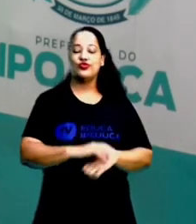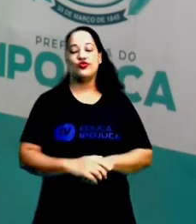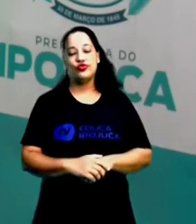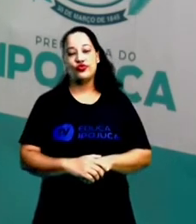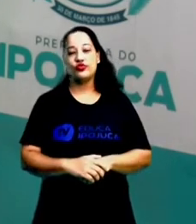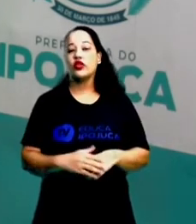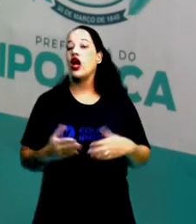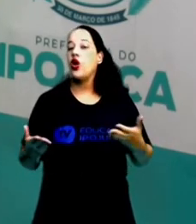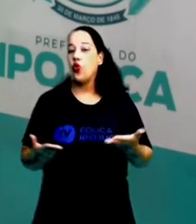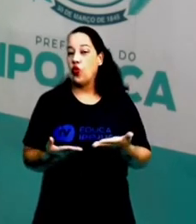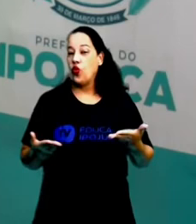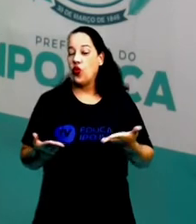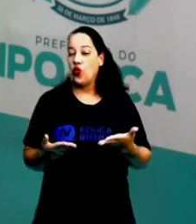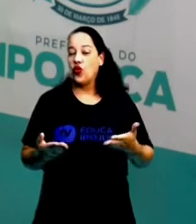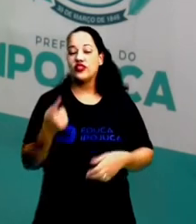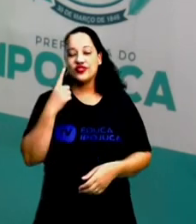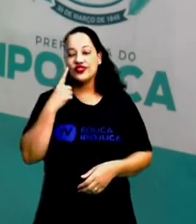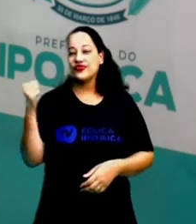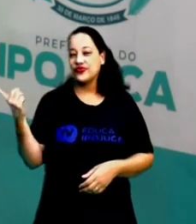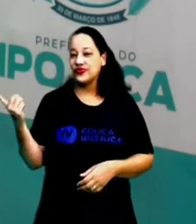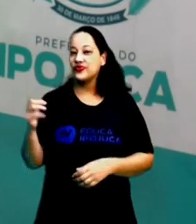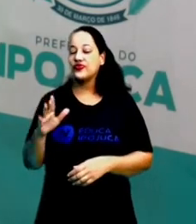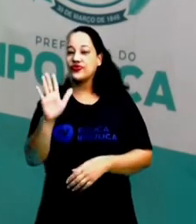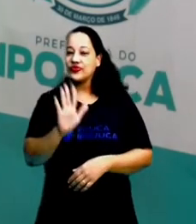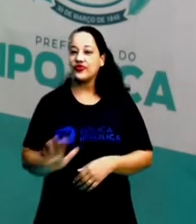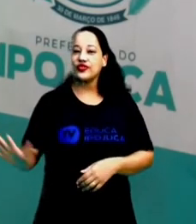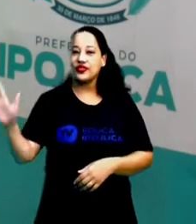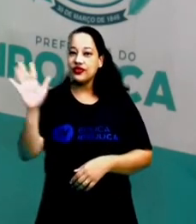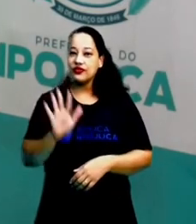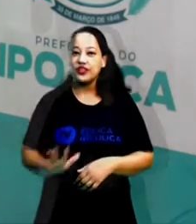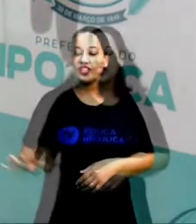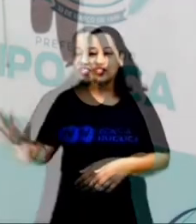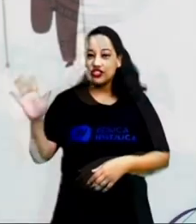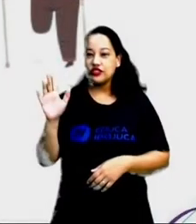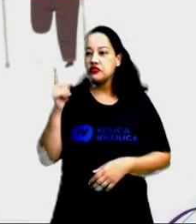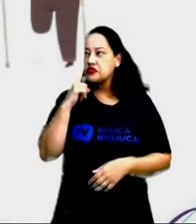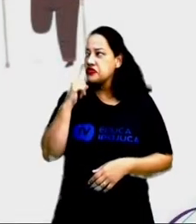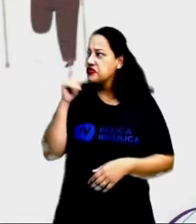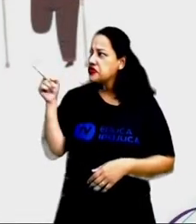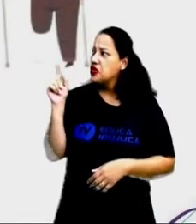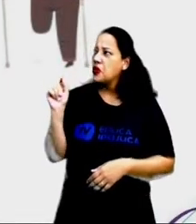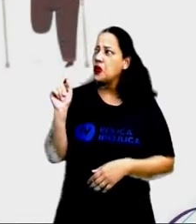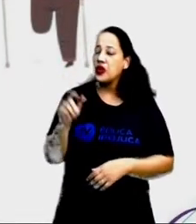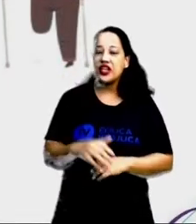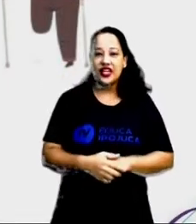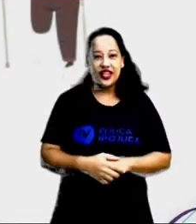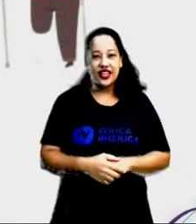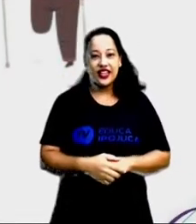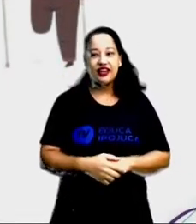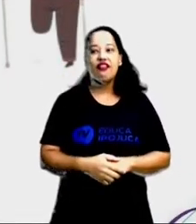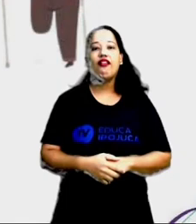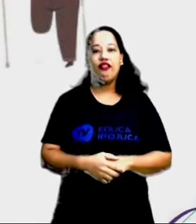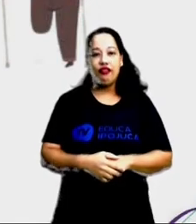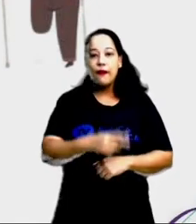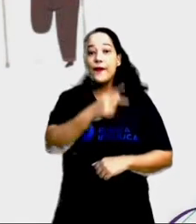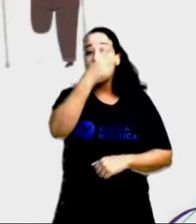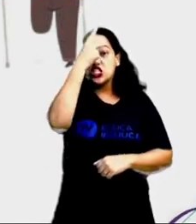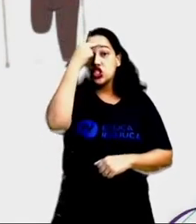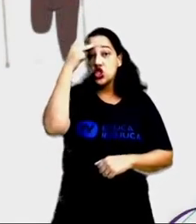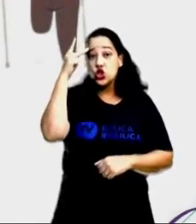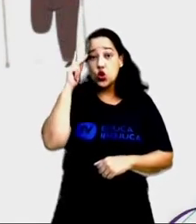E agora, vocês estão vendo essa imagem? O que vocês estão vendo aqui? Estão vendo pessoas